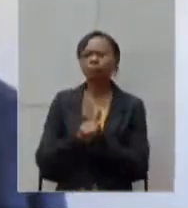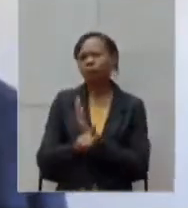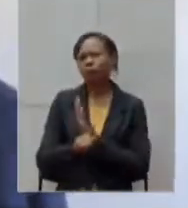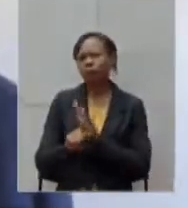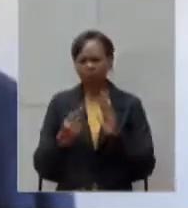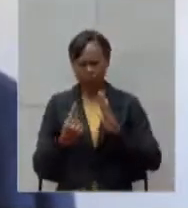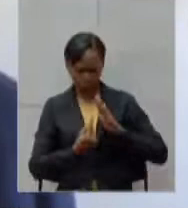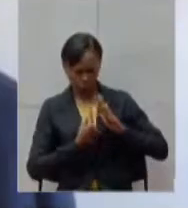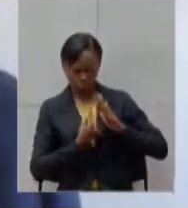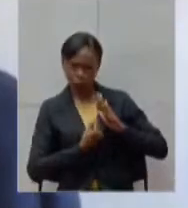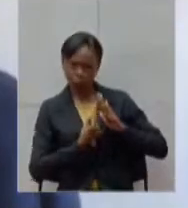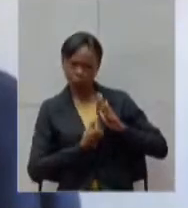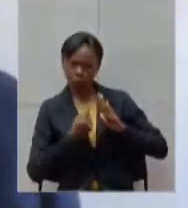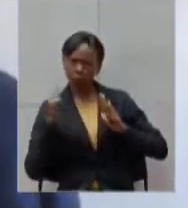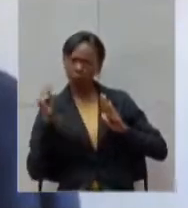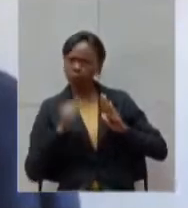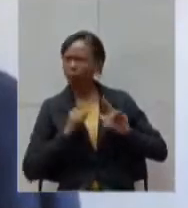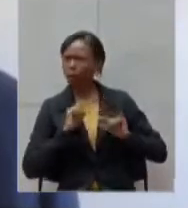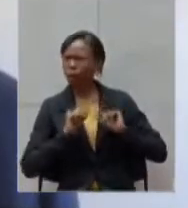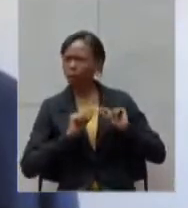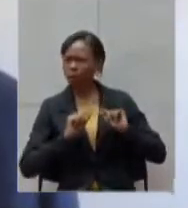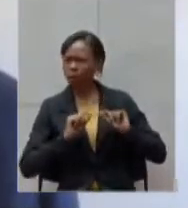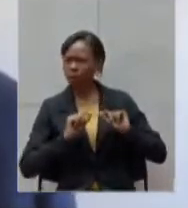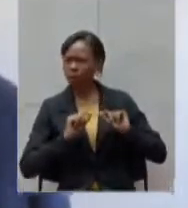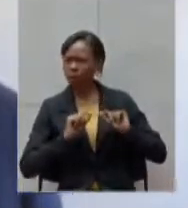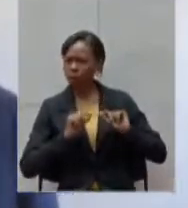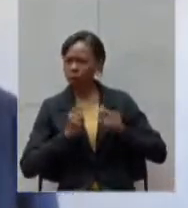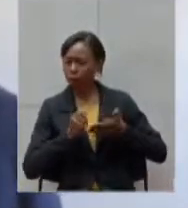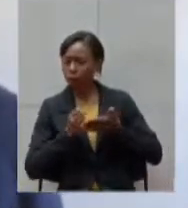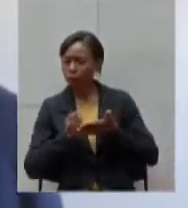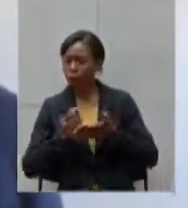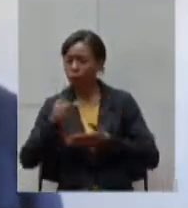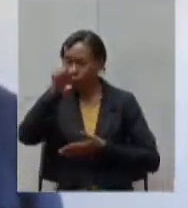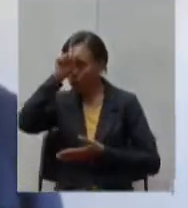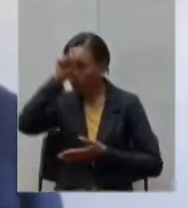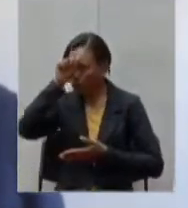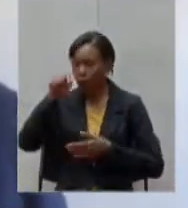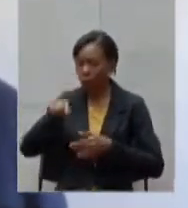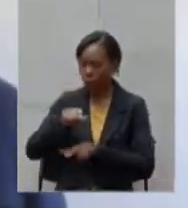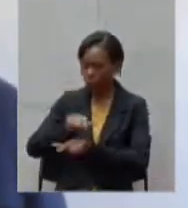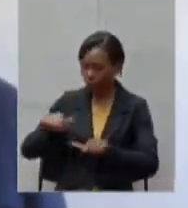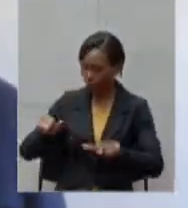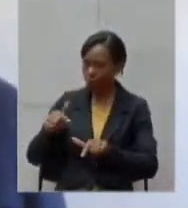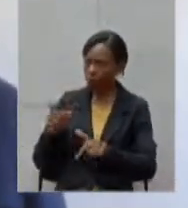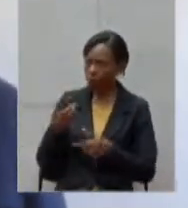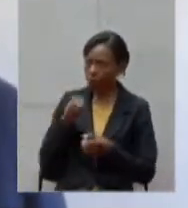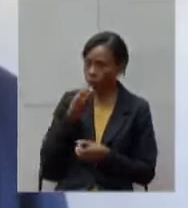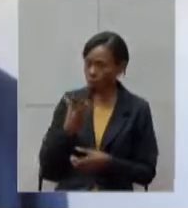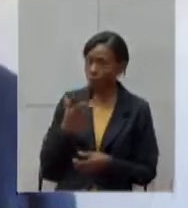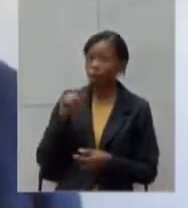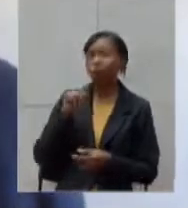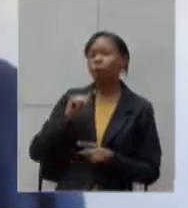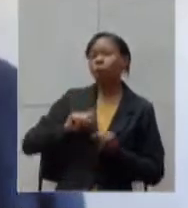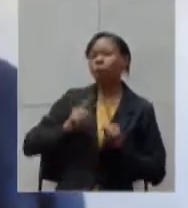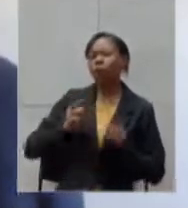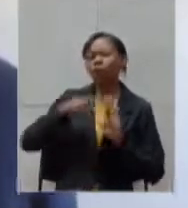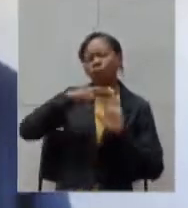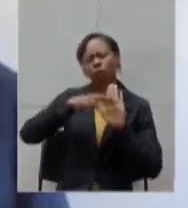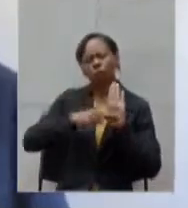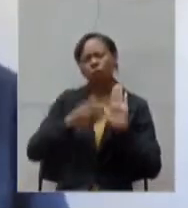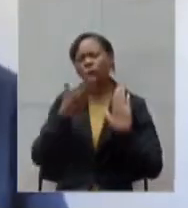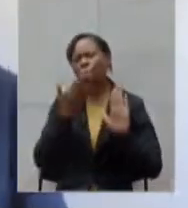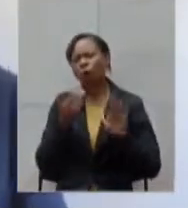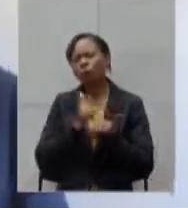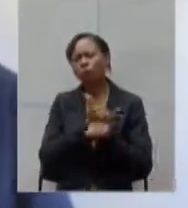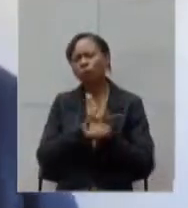feito para preparar o sistema de saúde para suportar a carga de atendimento quais as medidas já tomadas e quais aquelas que serão implementadas